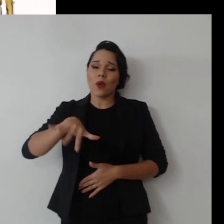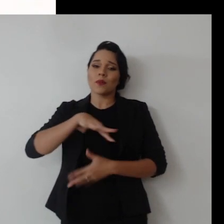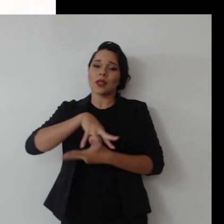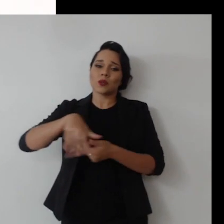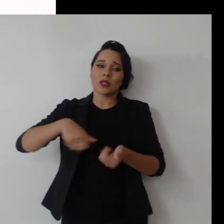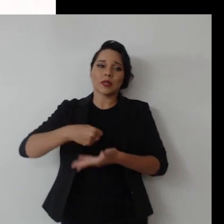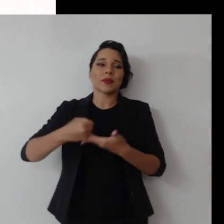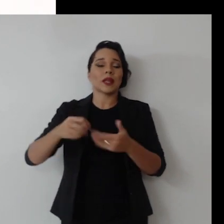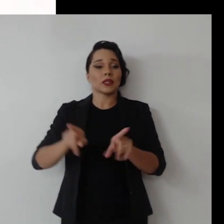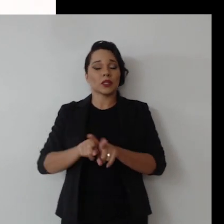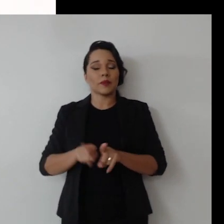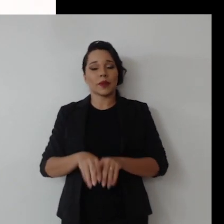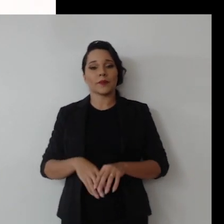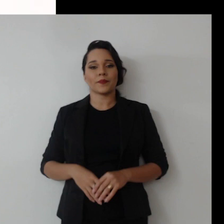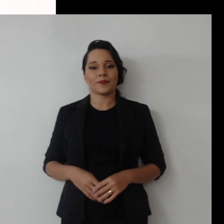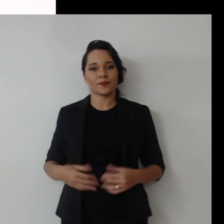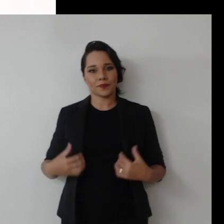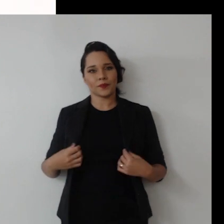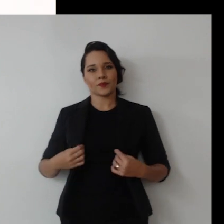âmbito da sustentabilidade também.